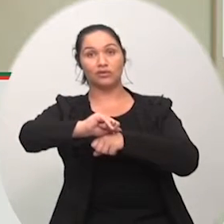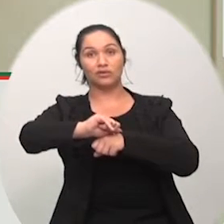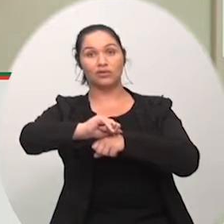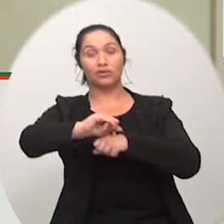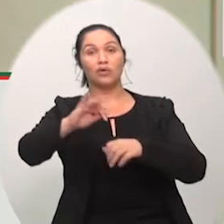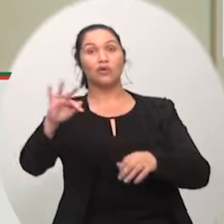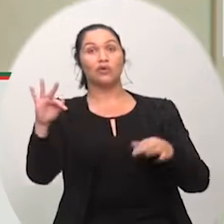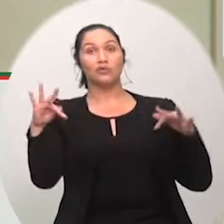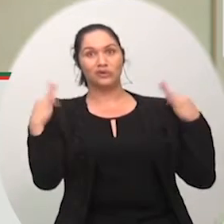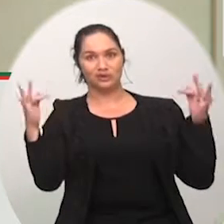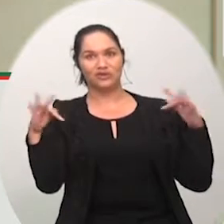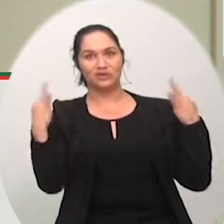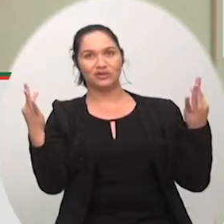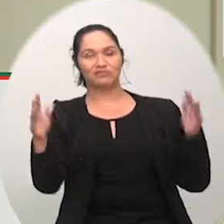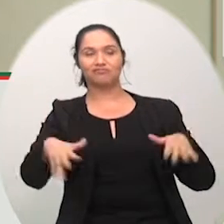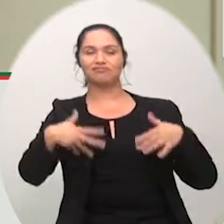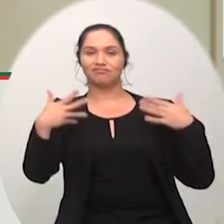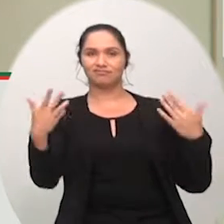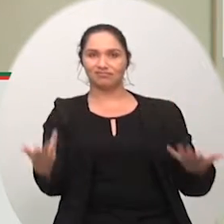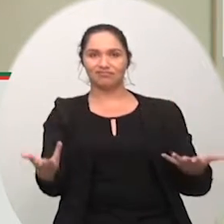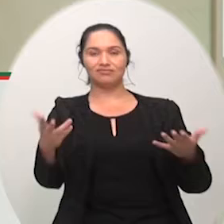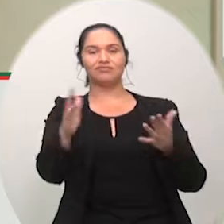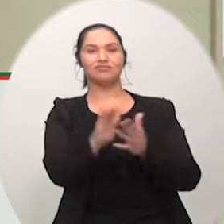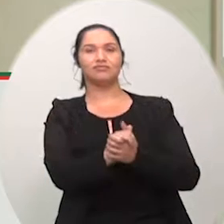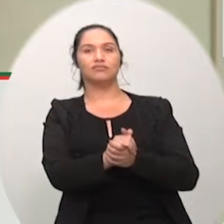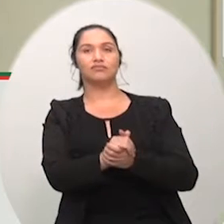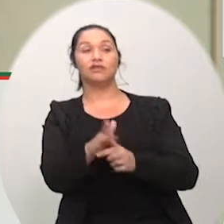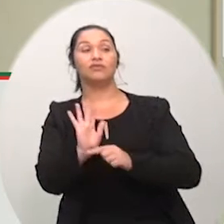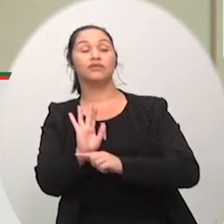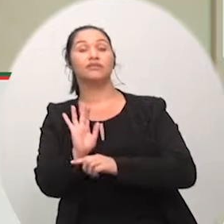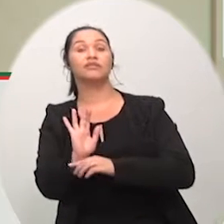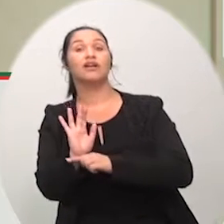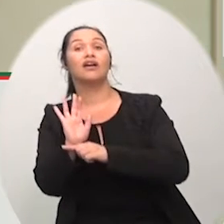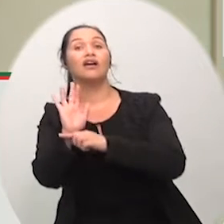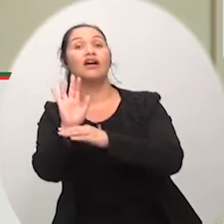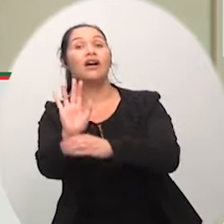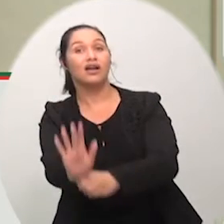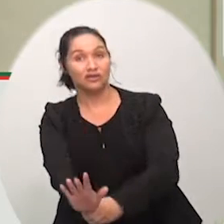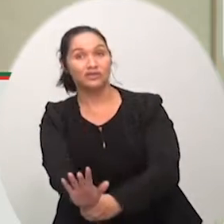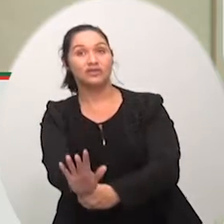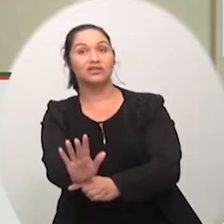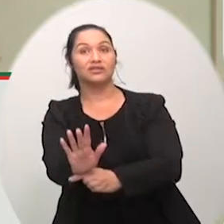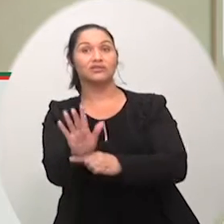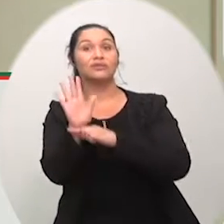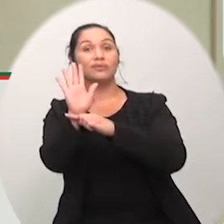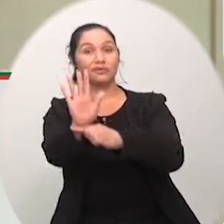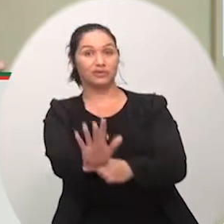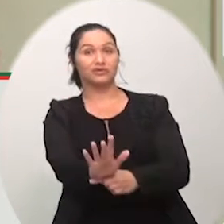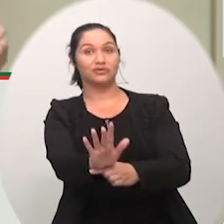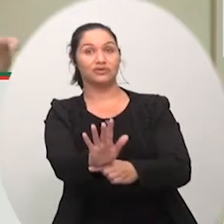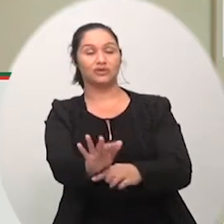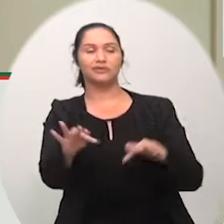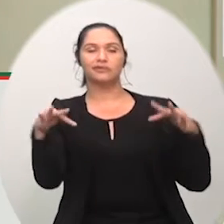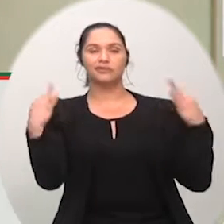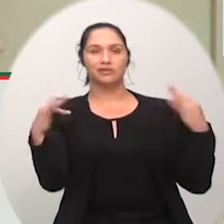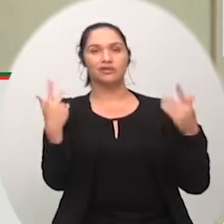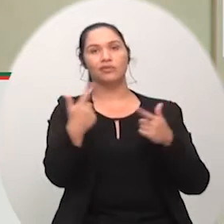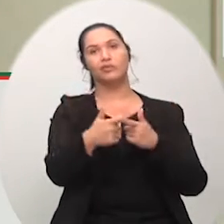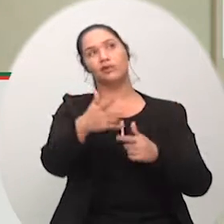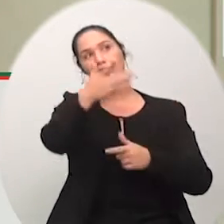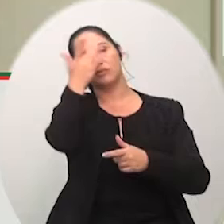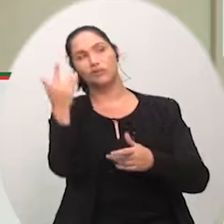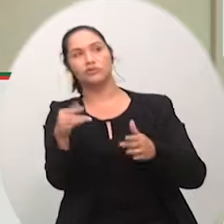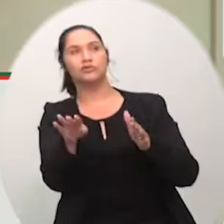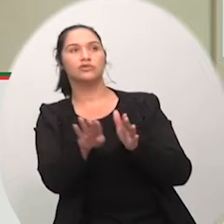construído o mirante que vai ser construído isso também auxilia também na questão turística quem está numa parada de ônibus vai conseguir identificar